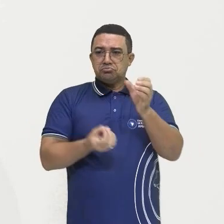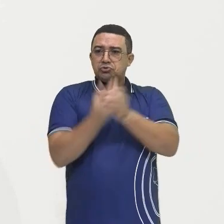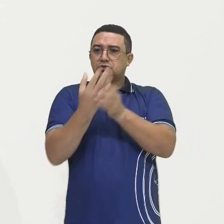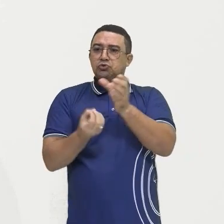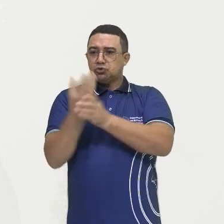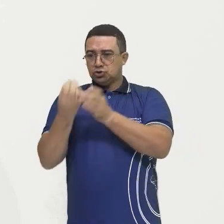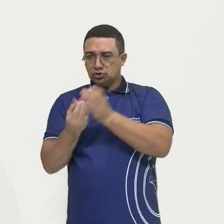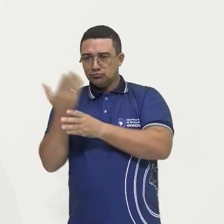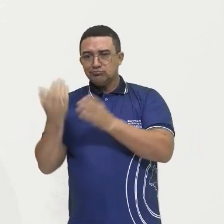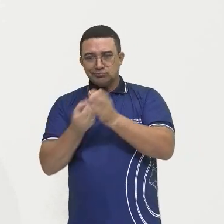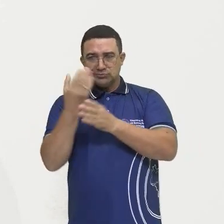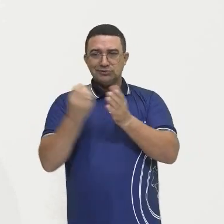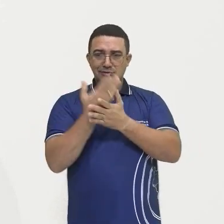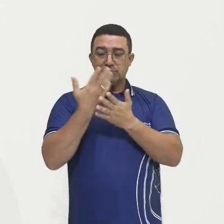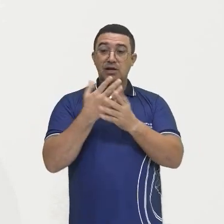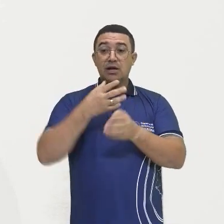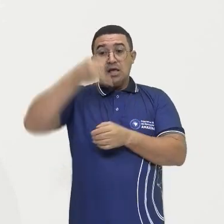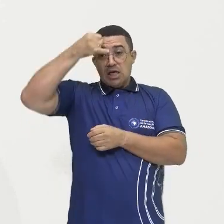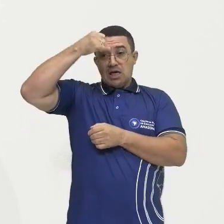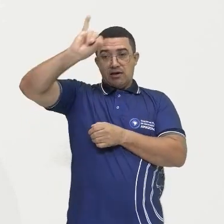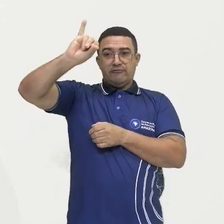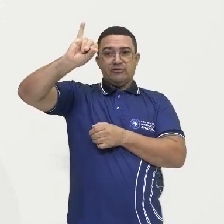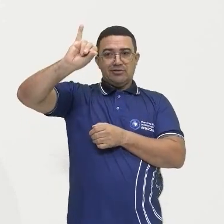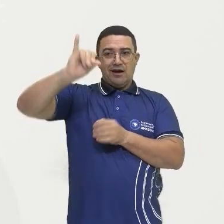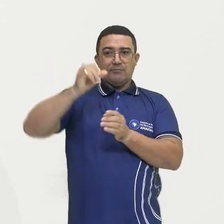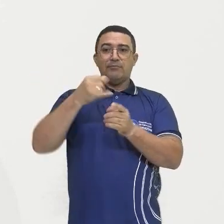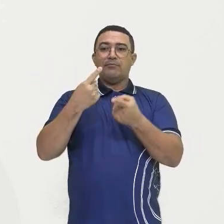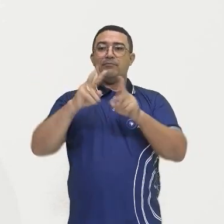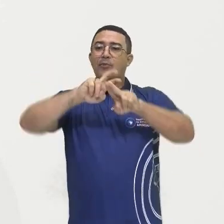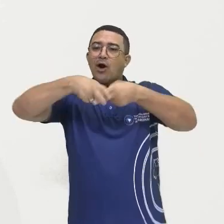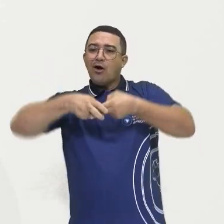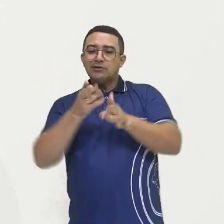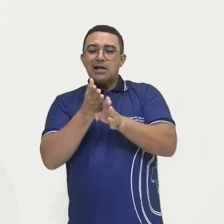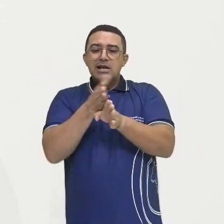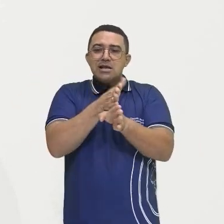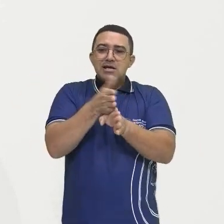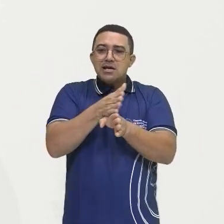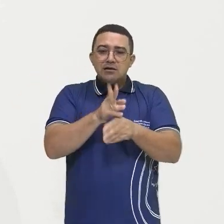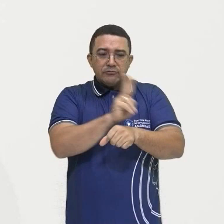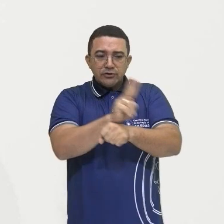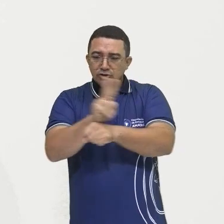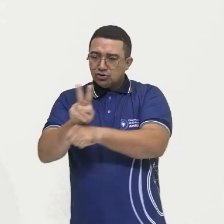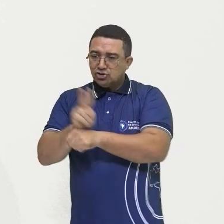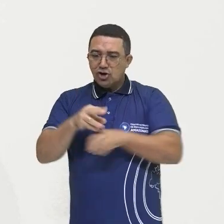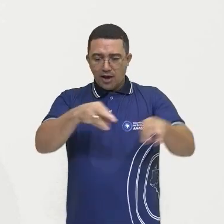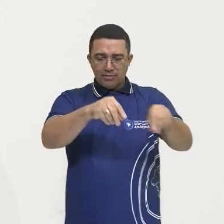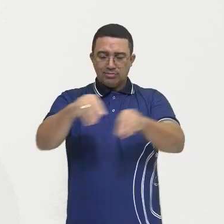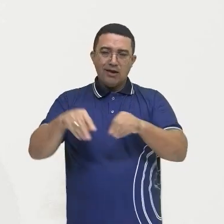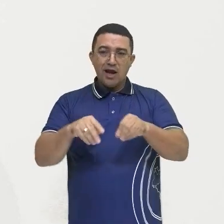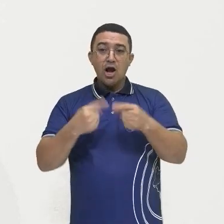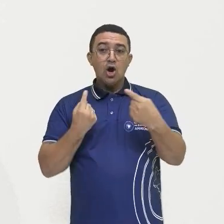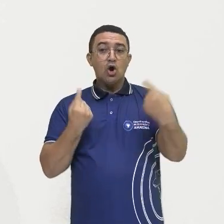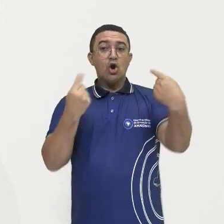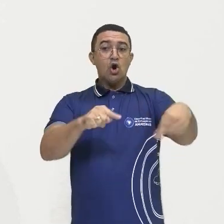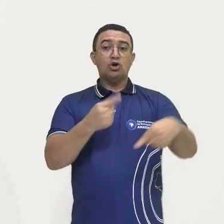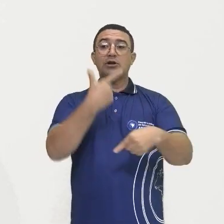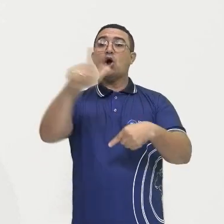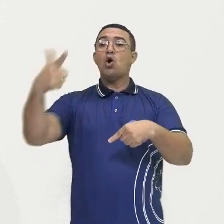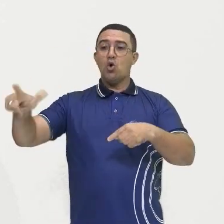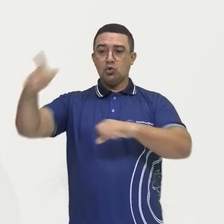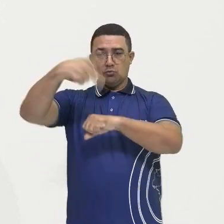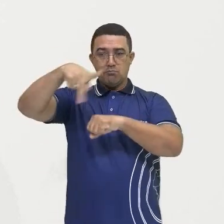conter aí essa questão dos limites das terras, para vigiar as terras, vigiar ali os seus